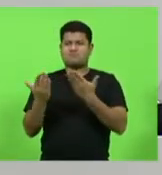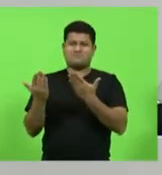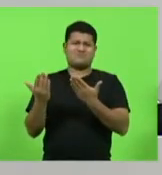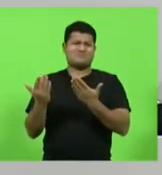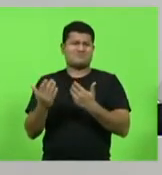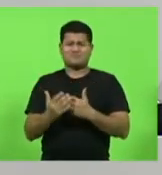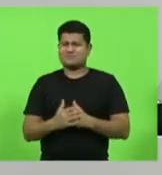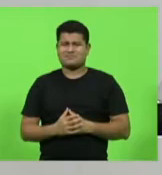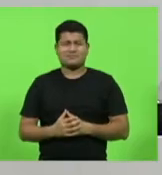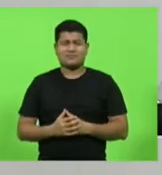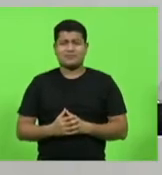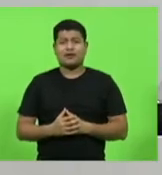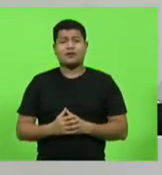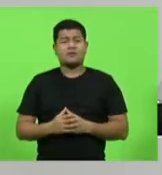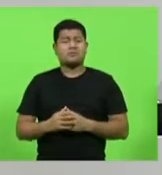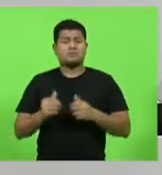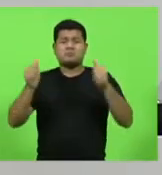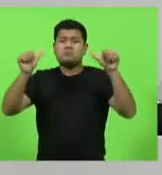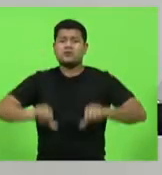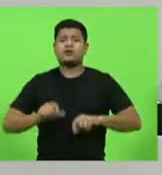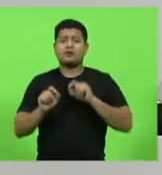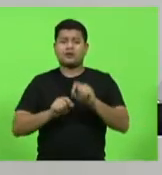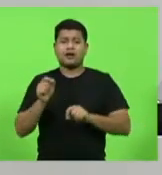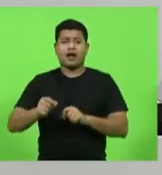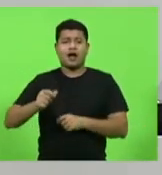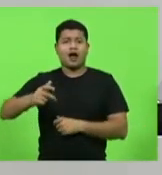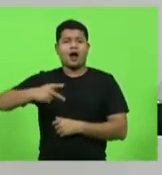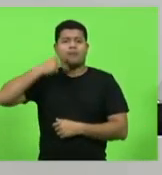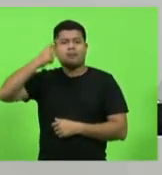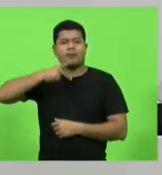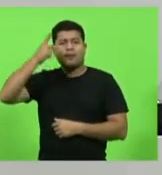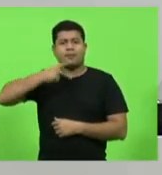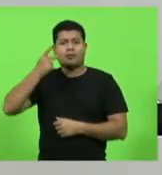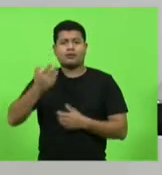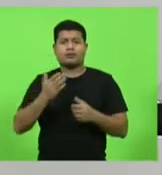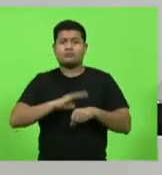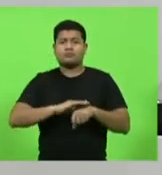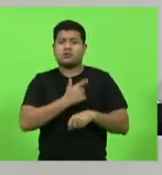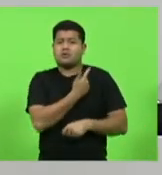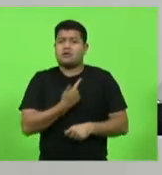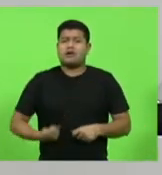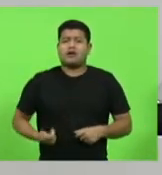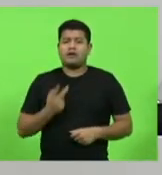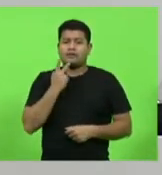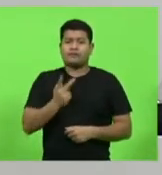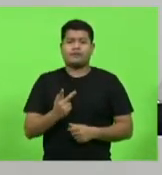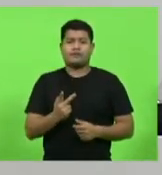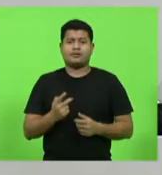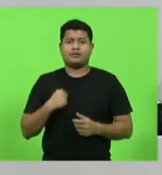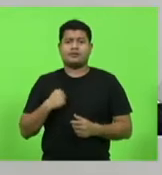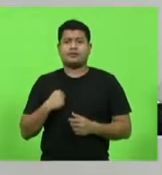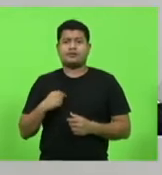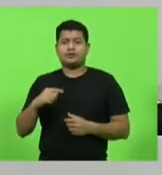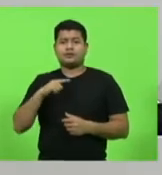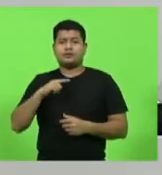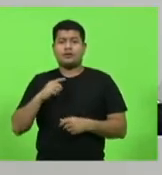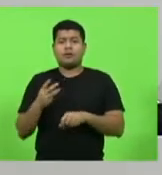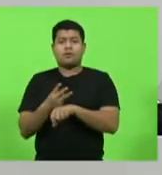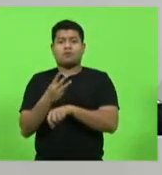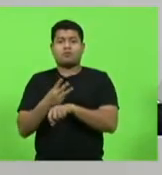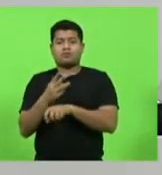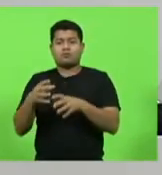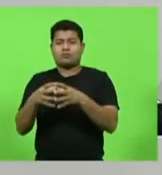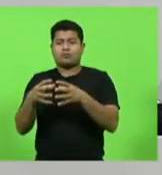grotesco ainda são as declarações que foram feitas pelo governador. Esses dias vazou uma conversa nossa do grupo de deputados, até acabaram com o grupo,